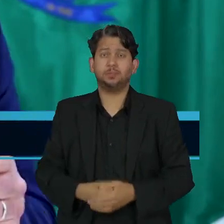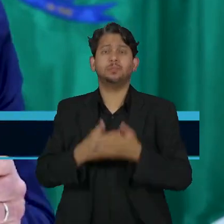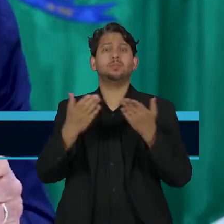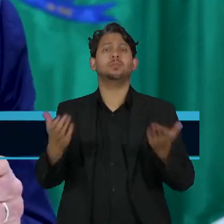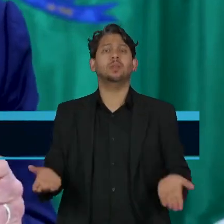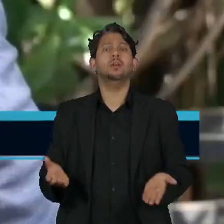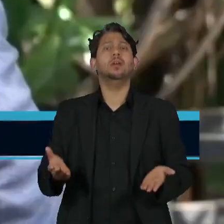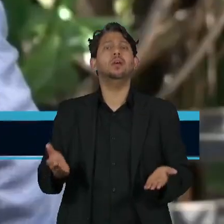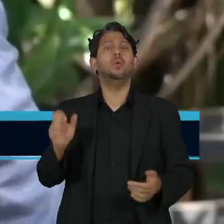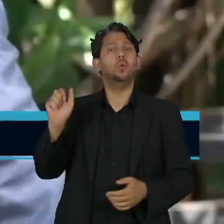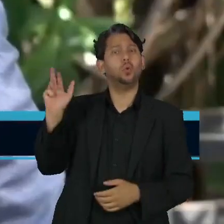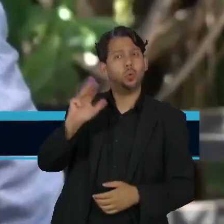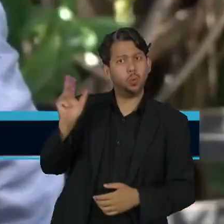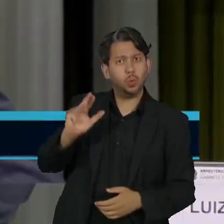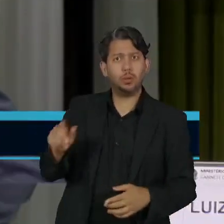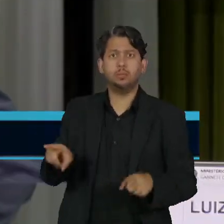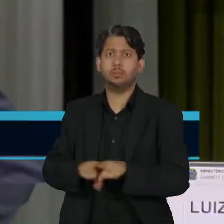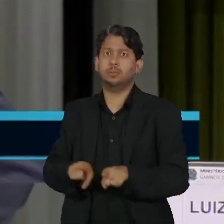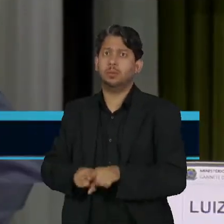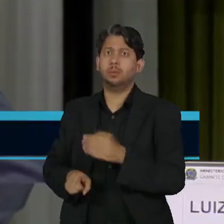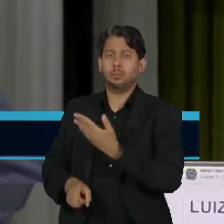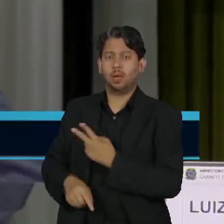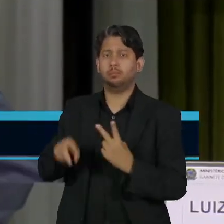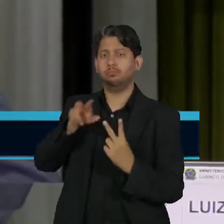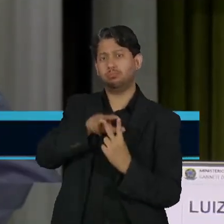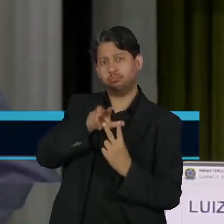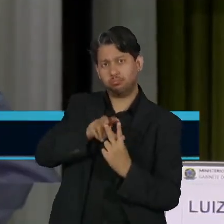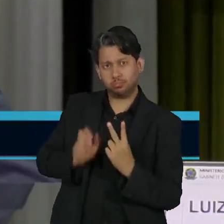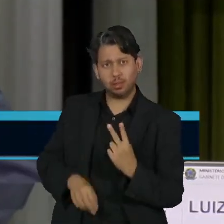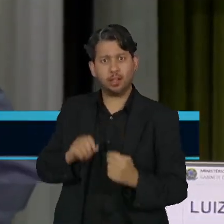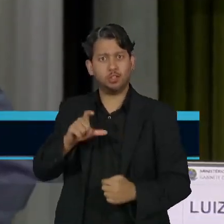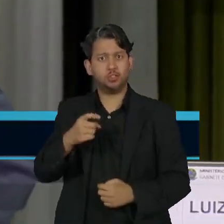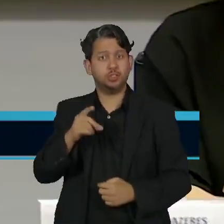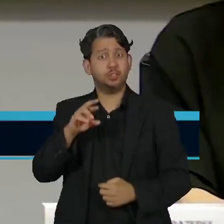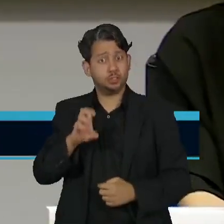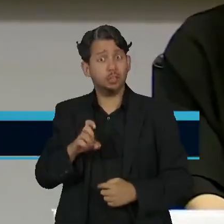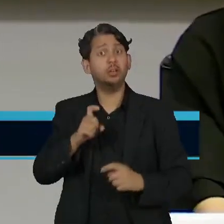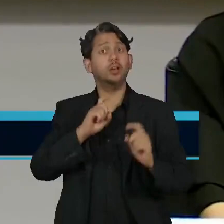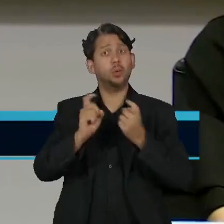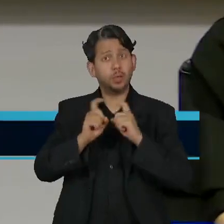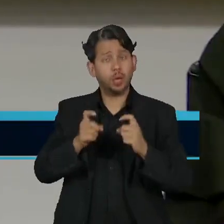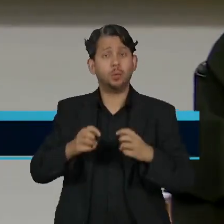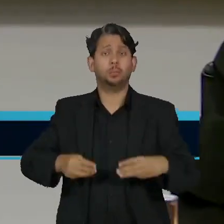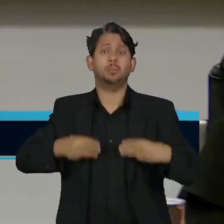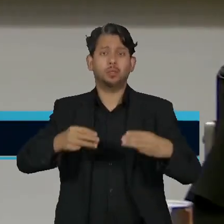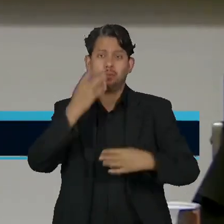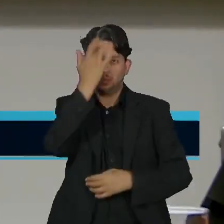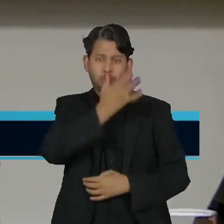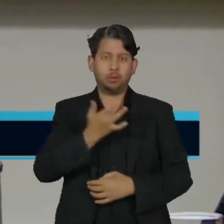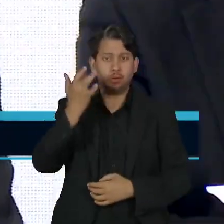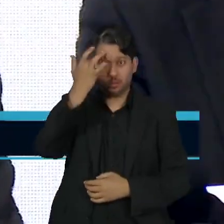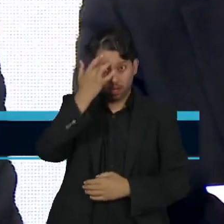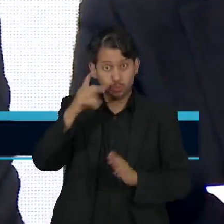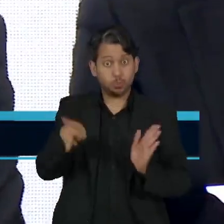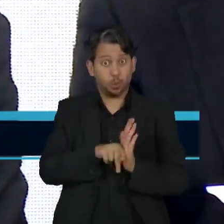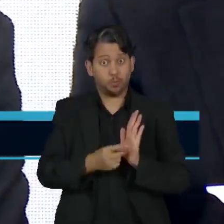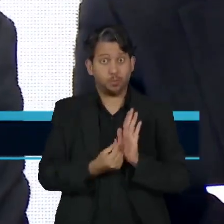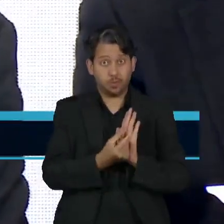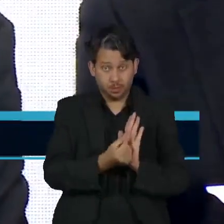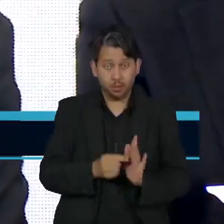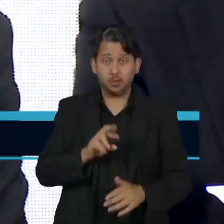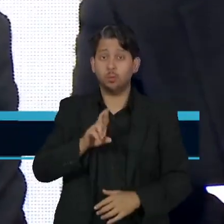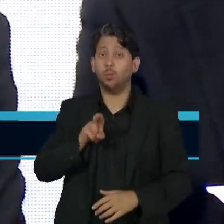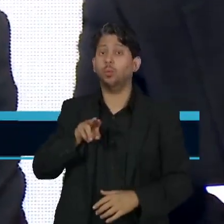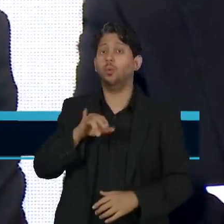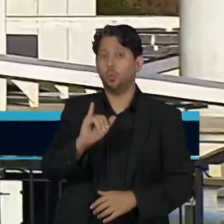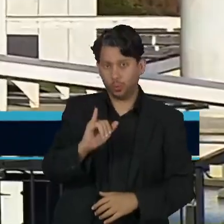Além de Lula, Jean-Paul Prates e Alexandre Silveira, estavam na reunião os ministros Fernando Haddad, da Fazenda, e Rui Costa,